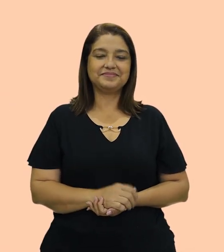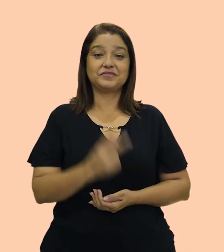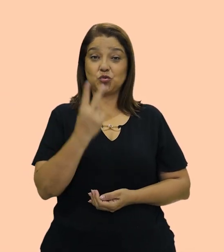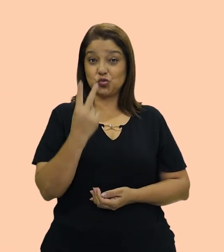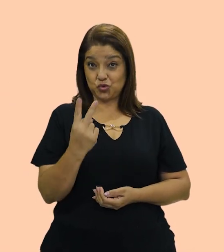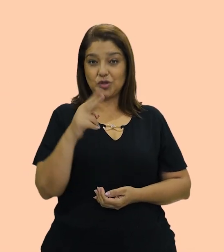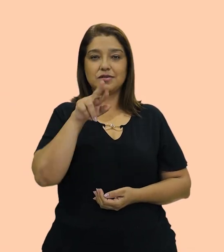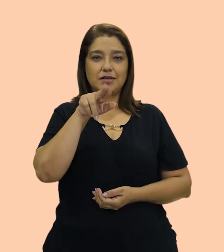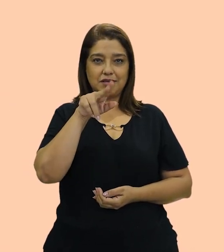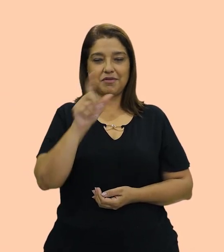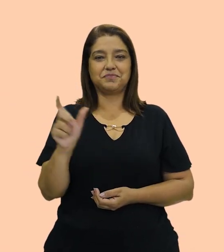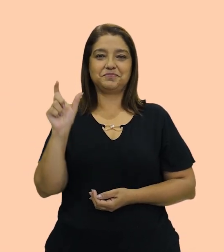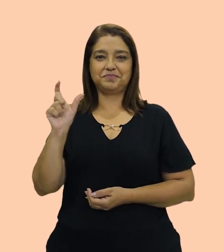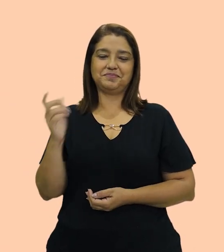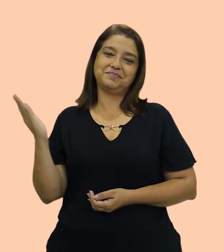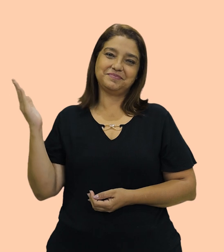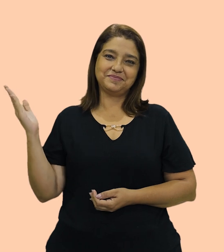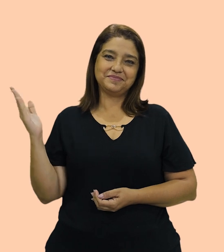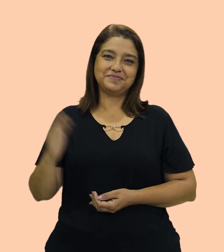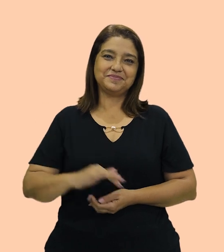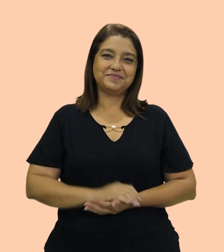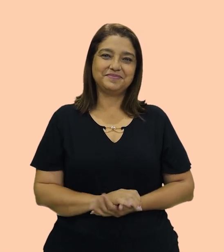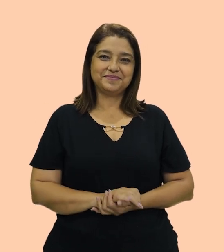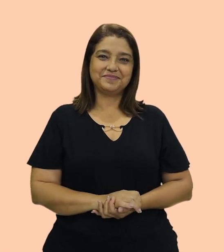Ok? Que são os dois, né? Siblings.